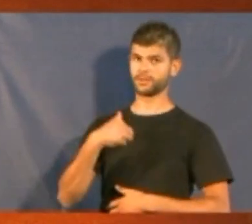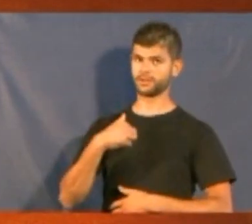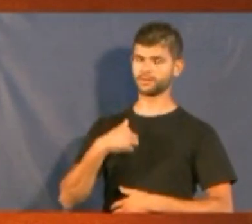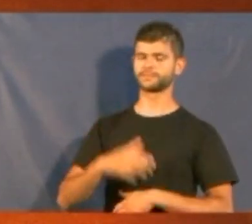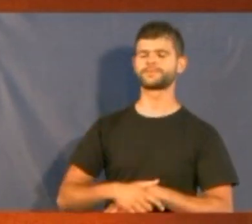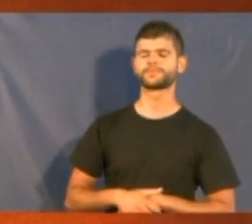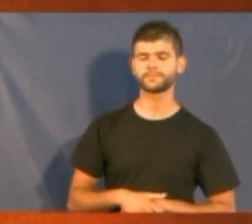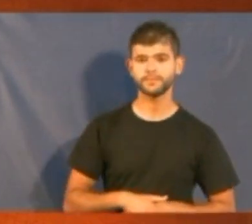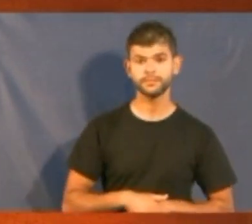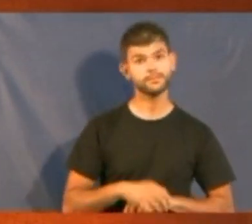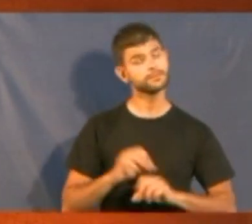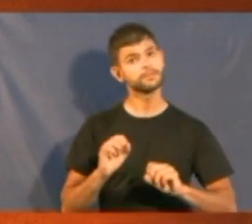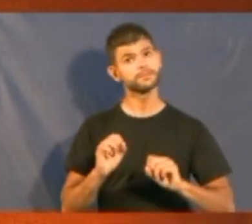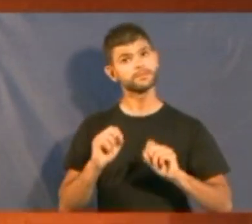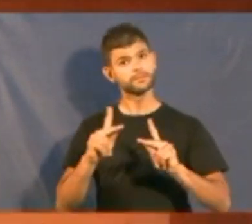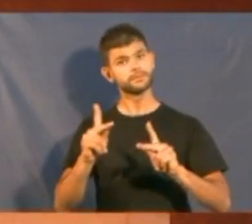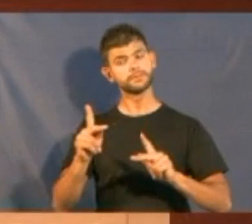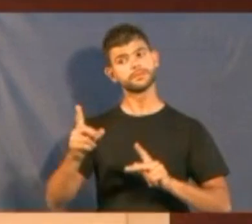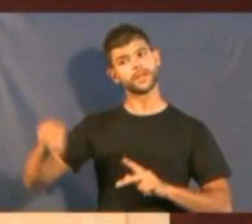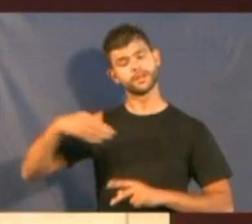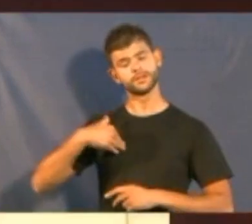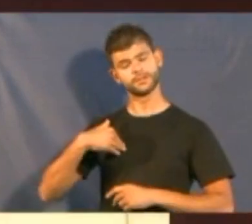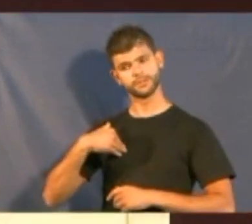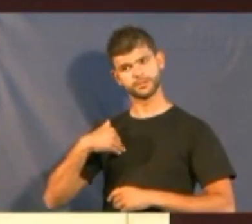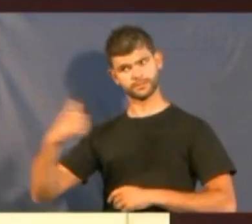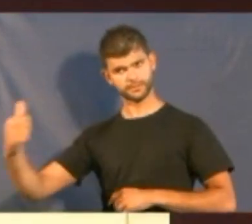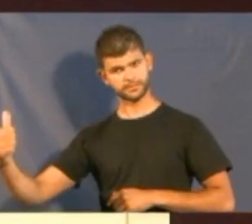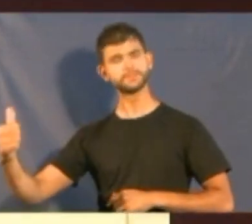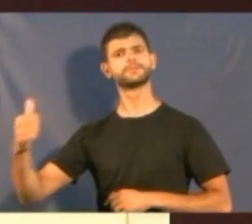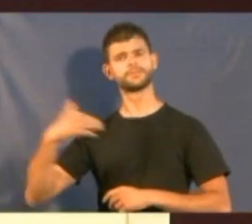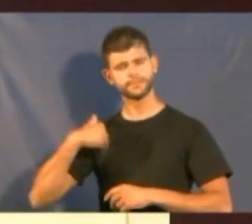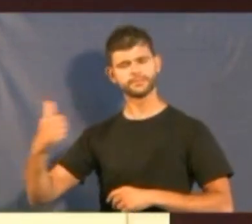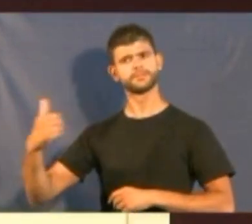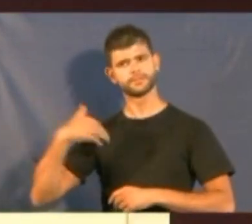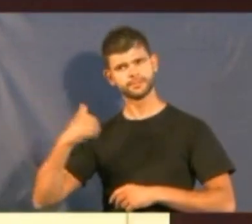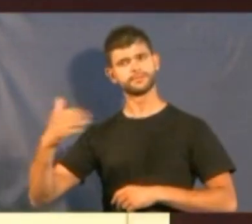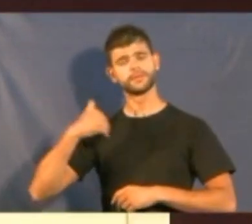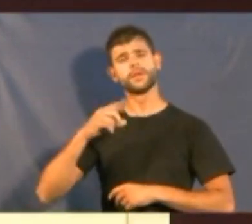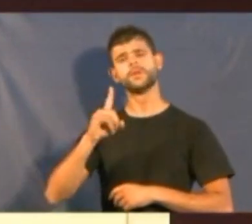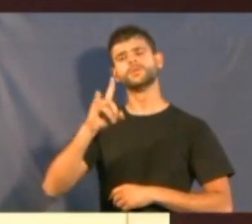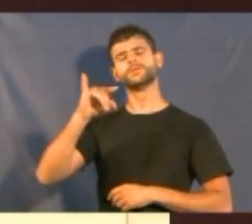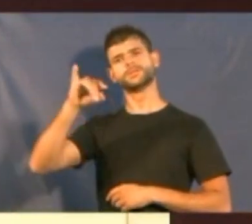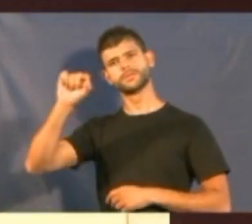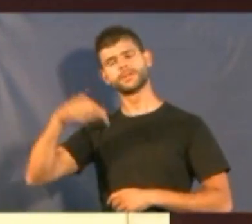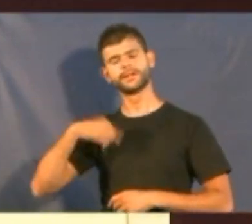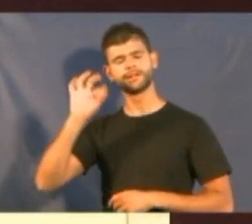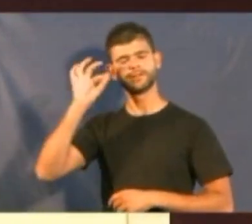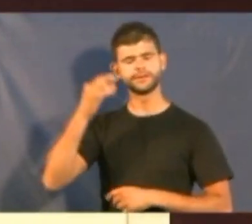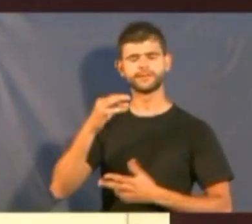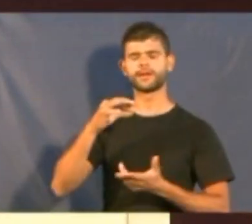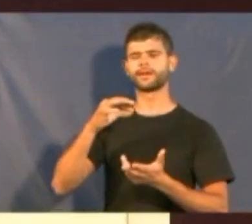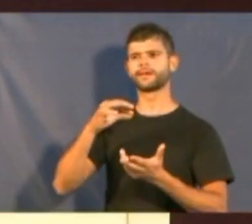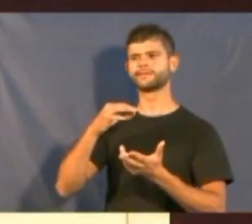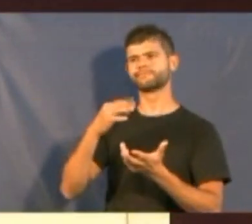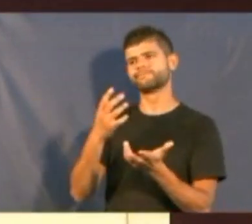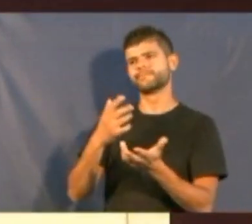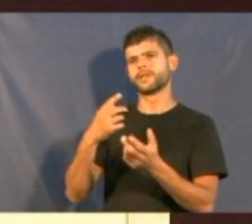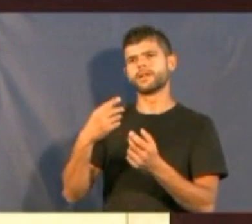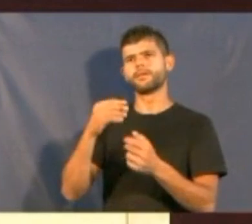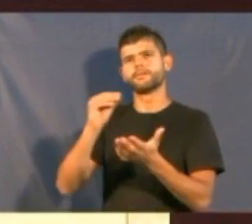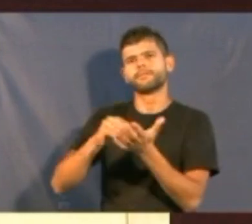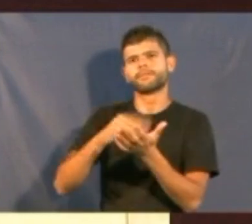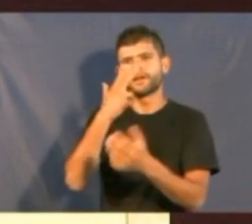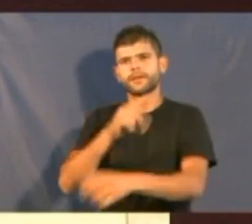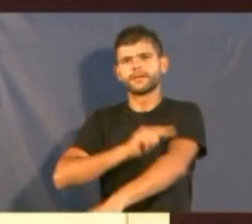eles convidaram tanto que eu terminei cedendo um dia. Porque já era descortesia negar, negar, negar. Mas